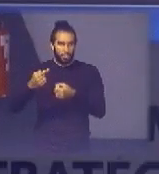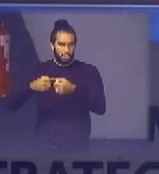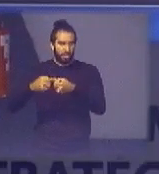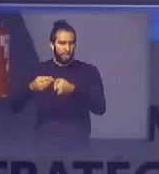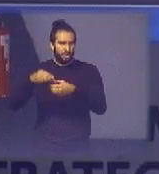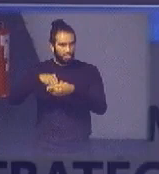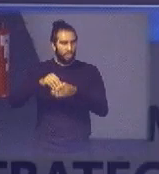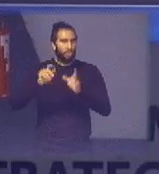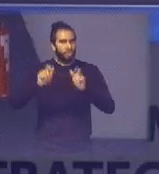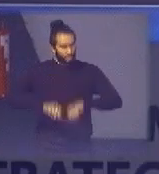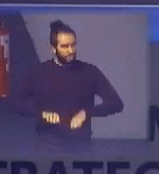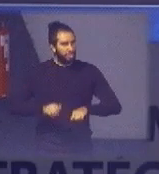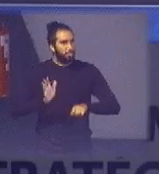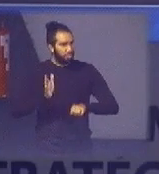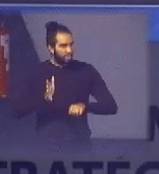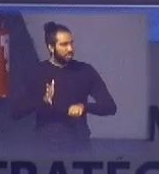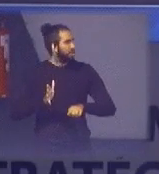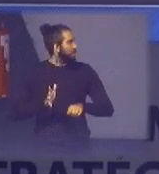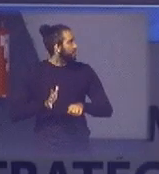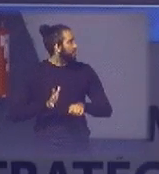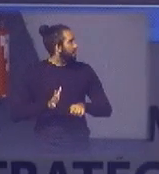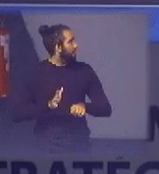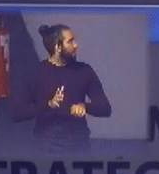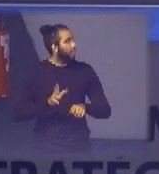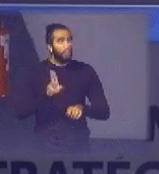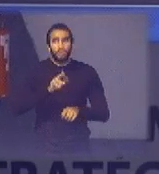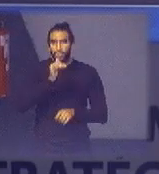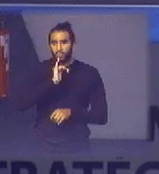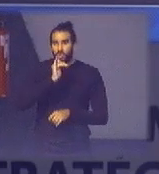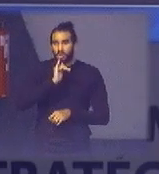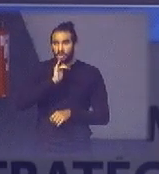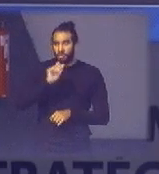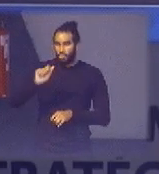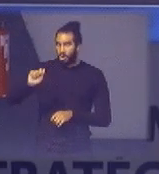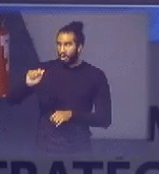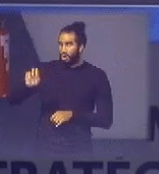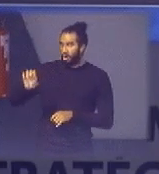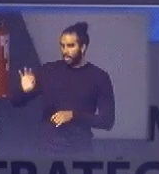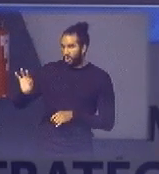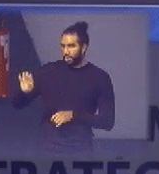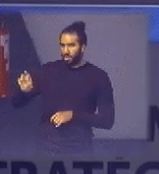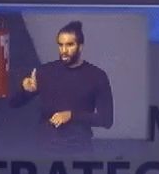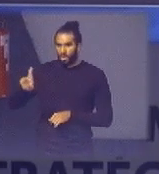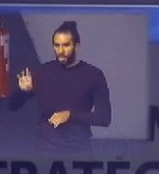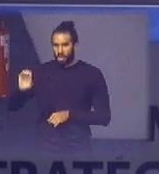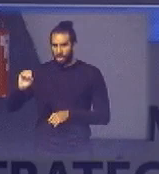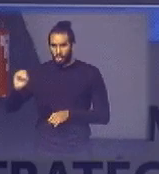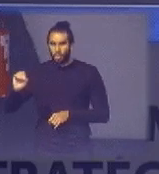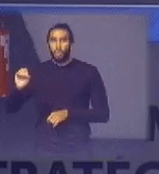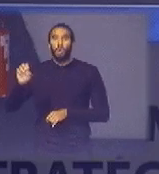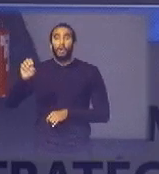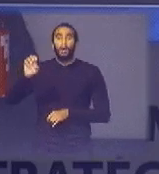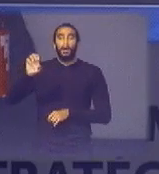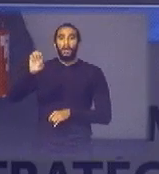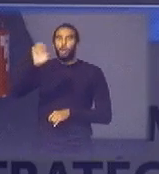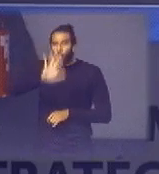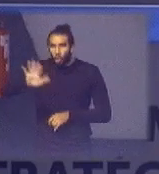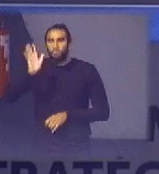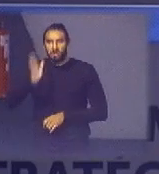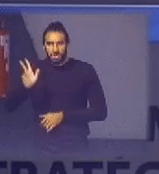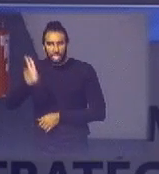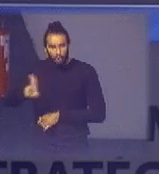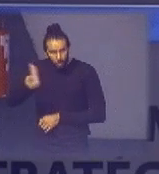fazer mineração urbana a partir de aterros cinzas de incineração a Europa tem feito com frequência o Japão tem atuado nessa parte